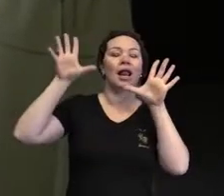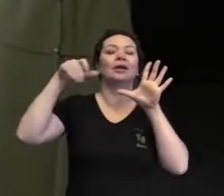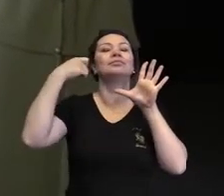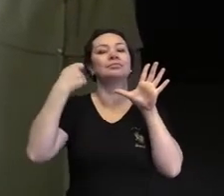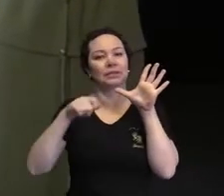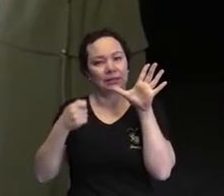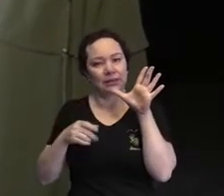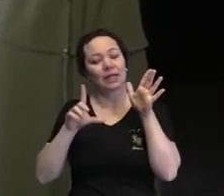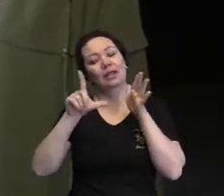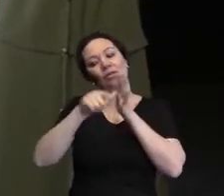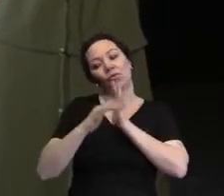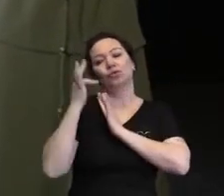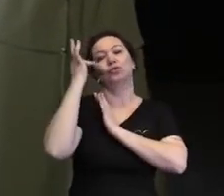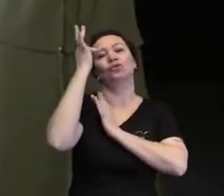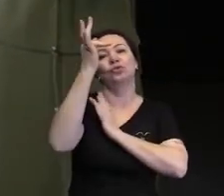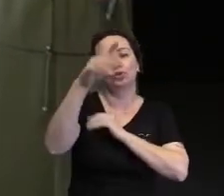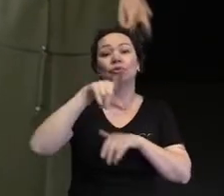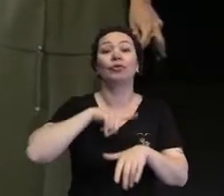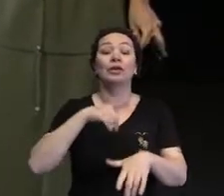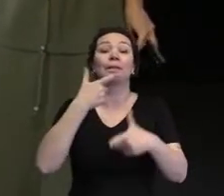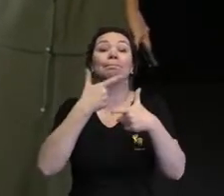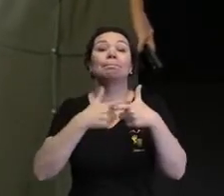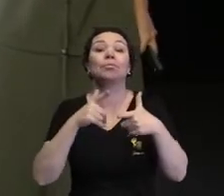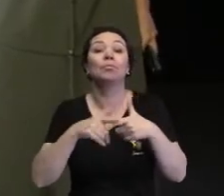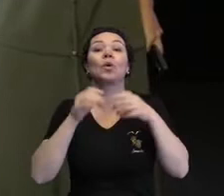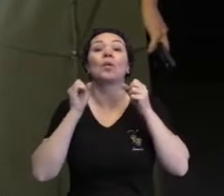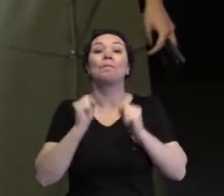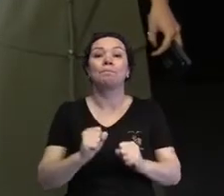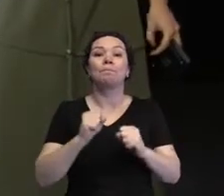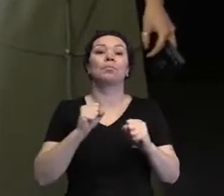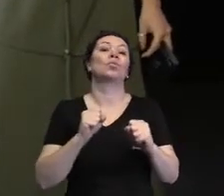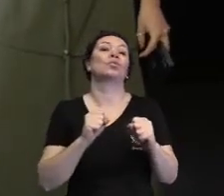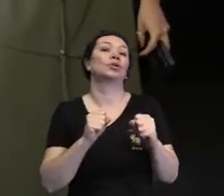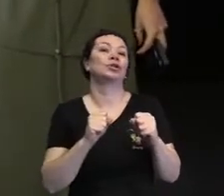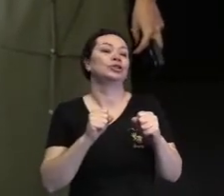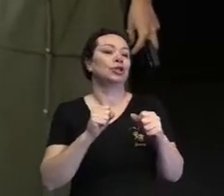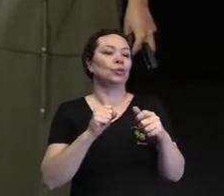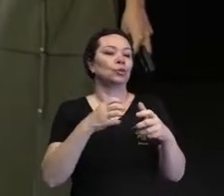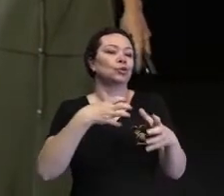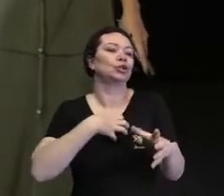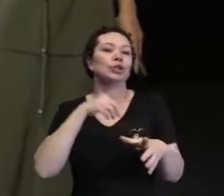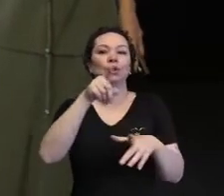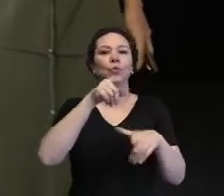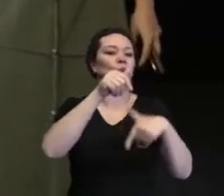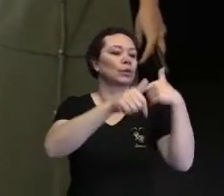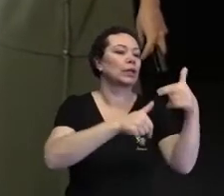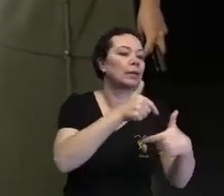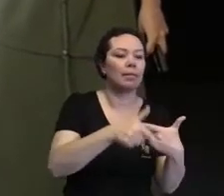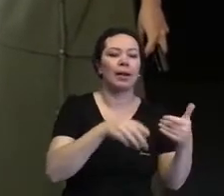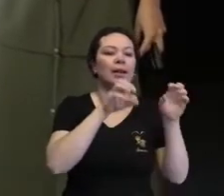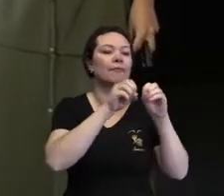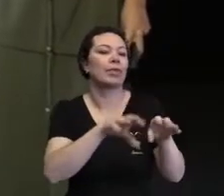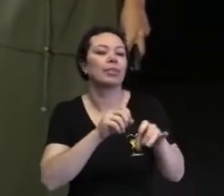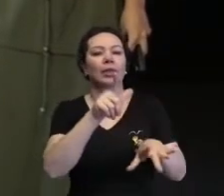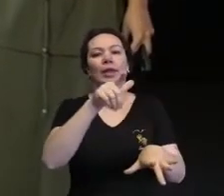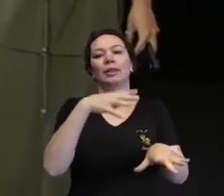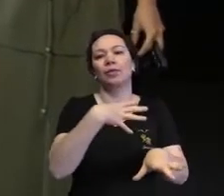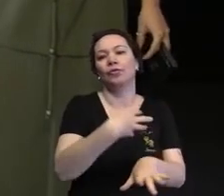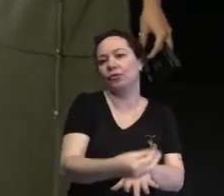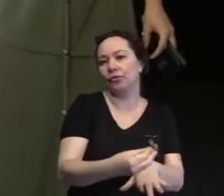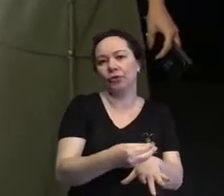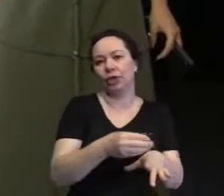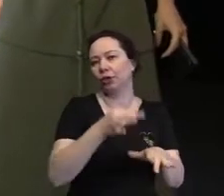frente, vai acabar refletindo na forma como a gente vai gerir a nossa equipe no trabalho, na forma como a gente vai educar os nossos filhos e por aí vai.